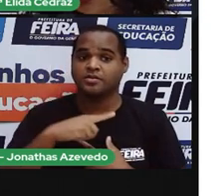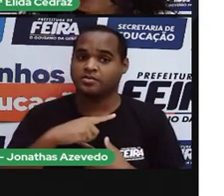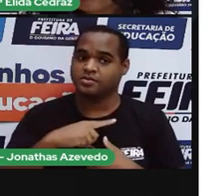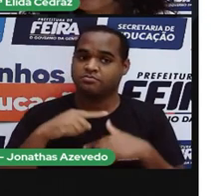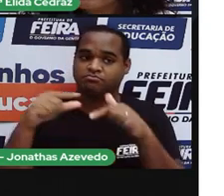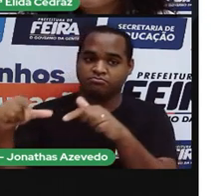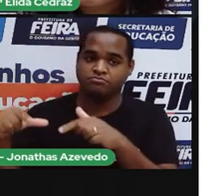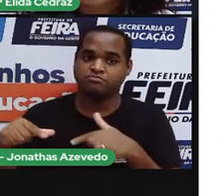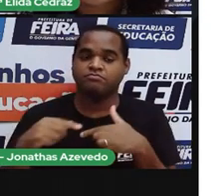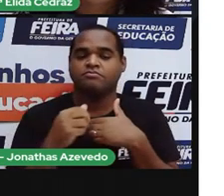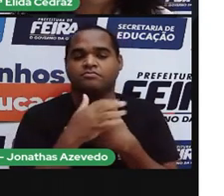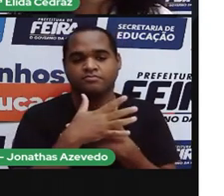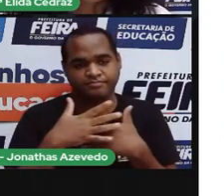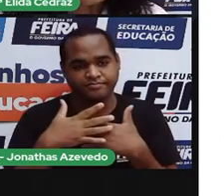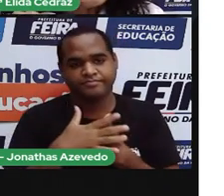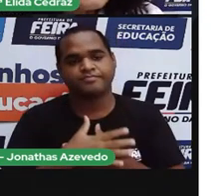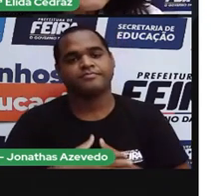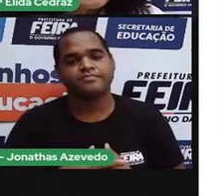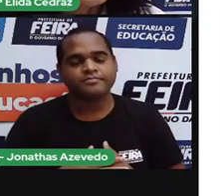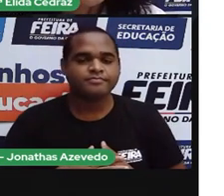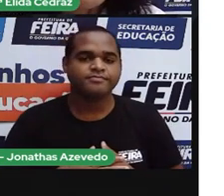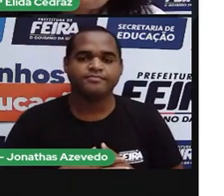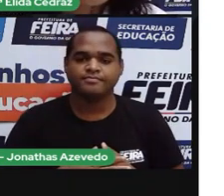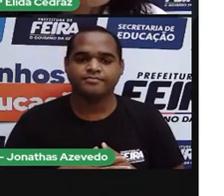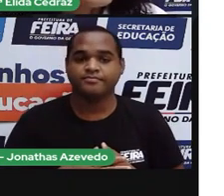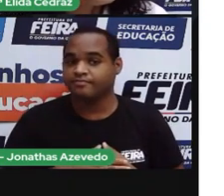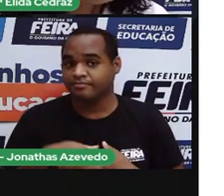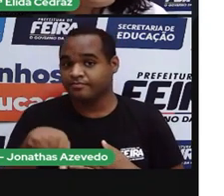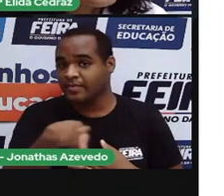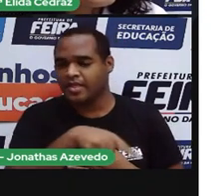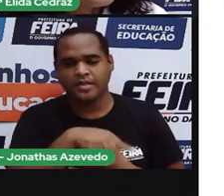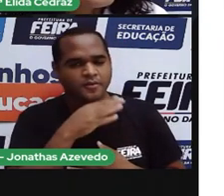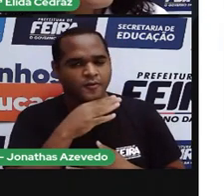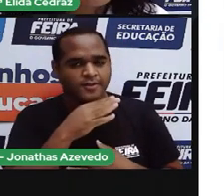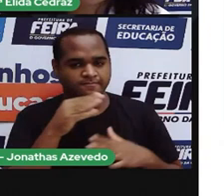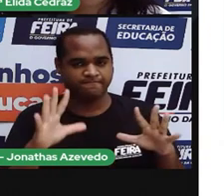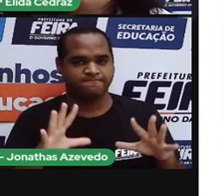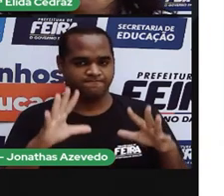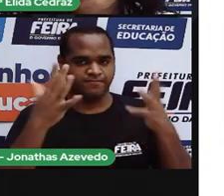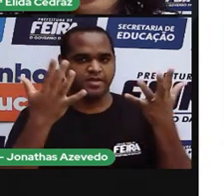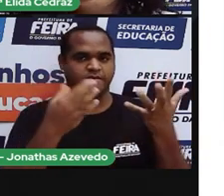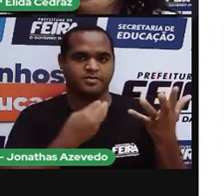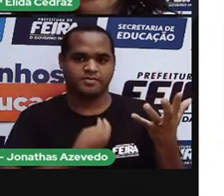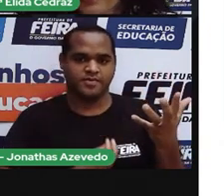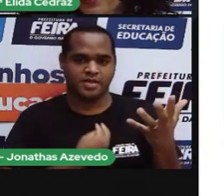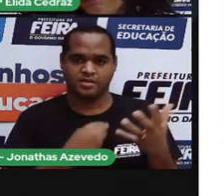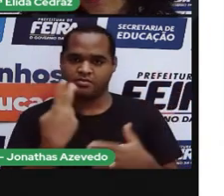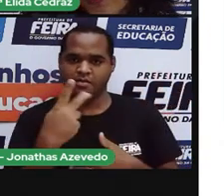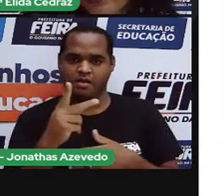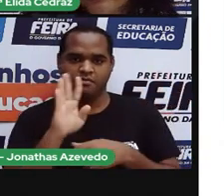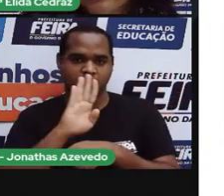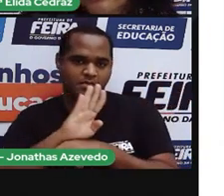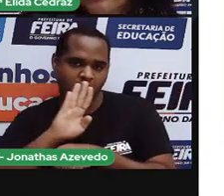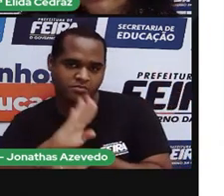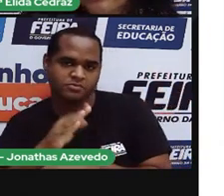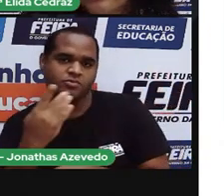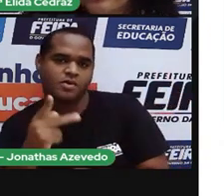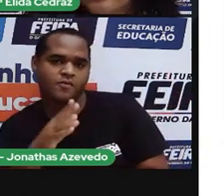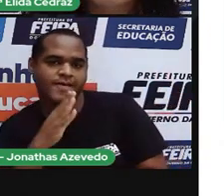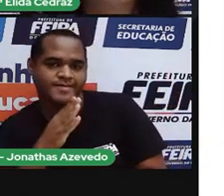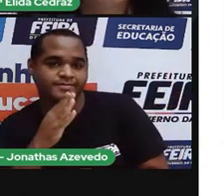cidade. Se existe alguma festa tradicional no bairro em que você mora,